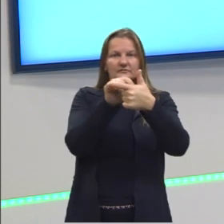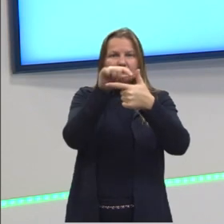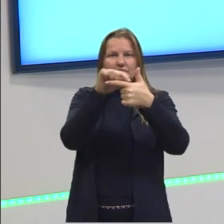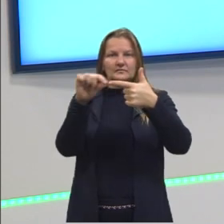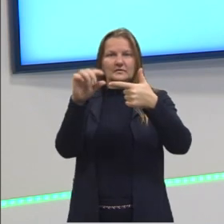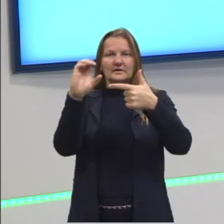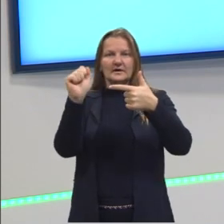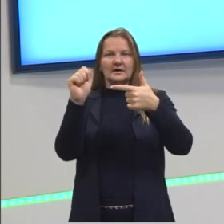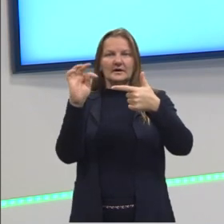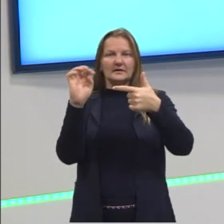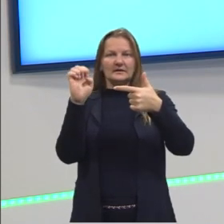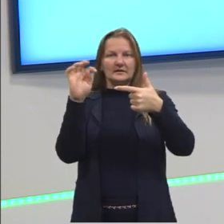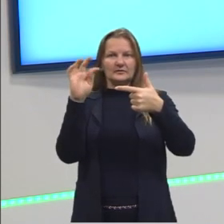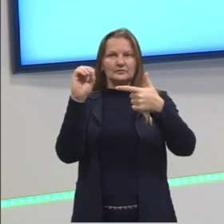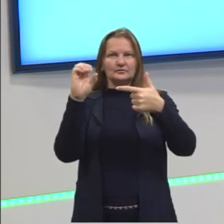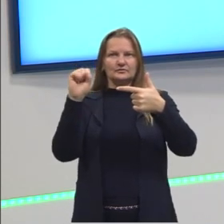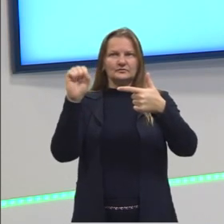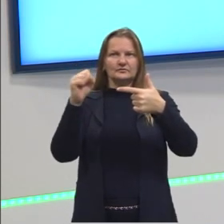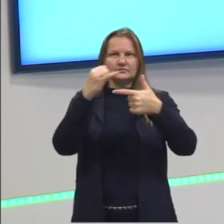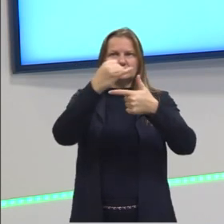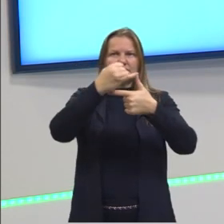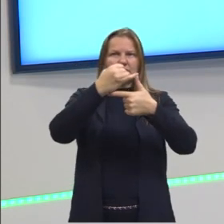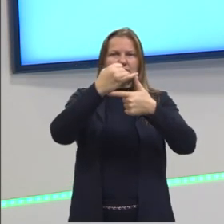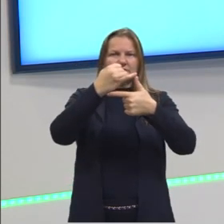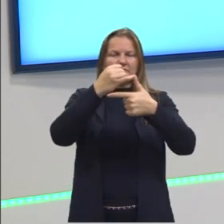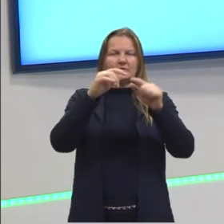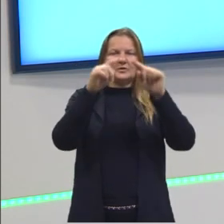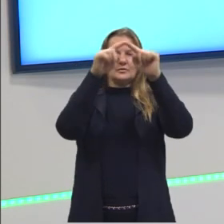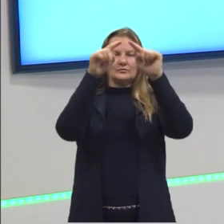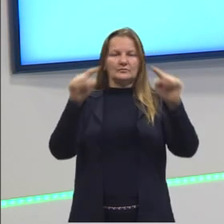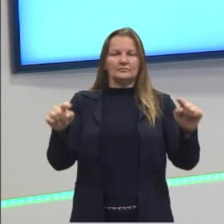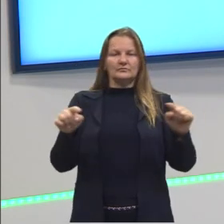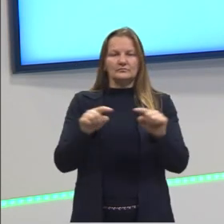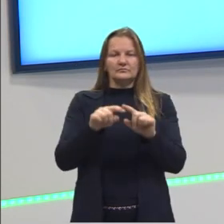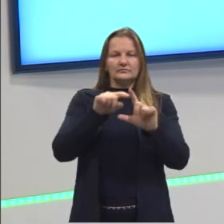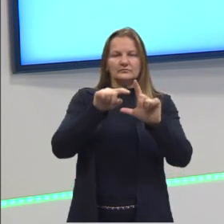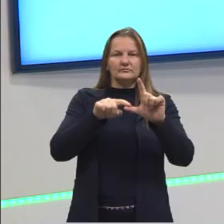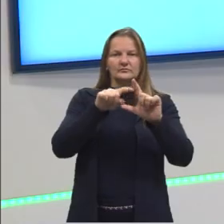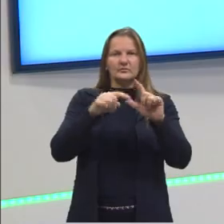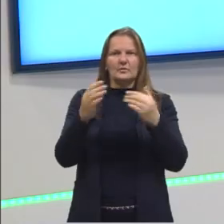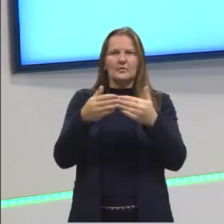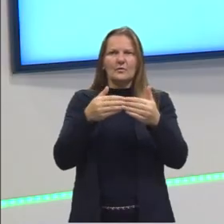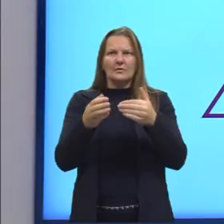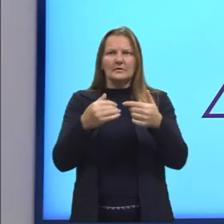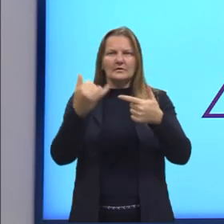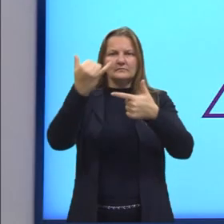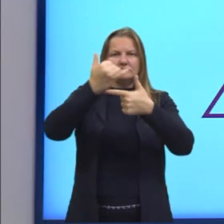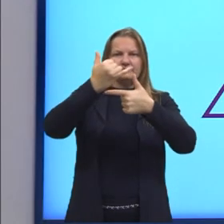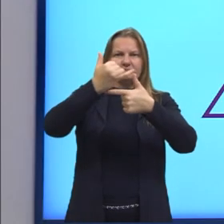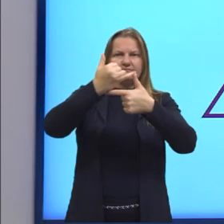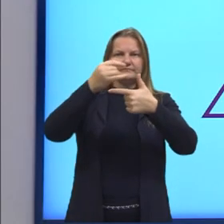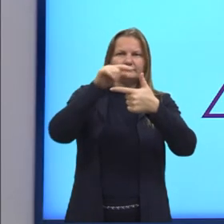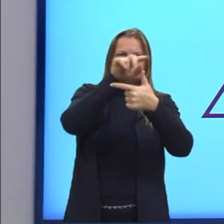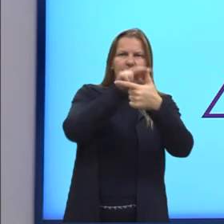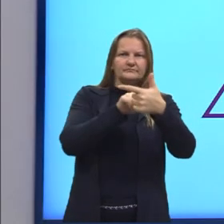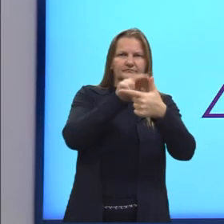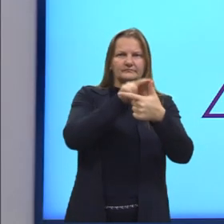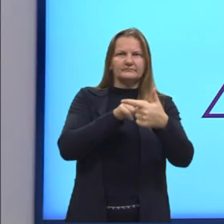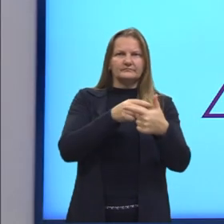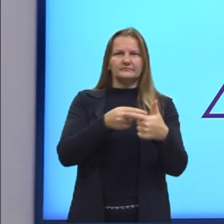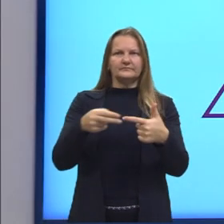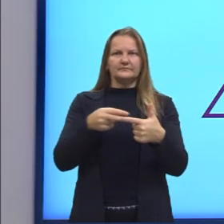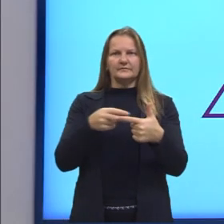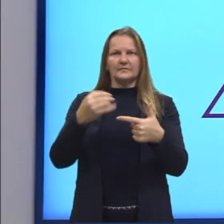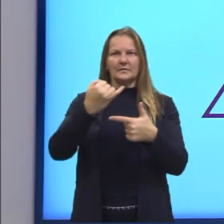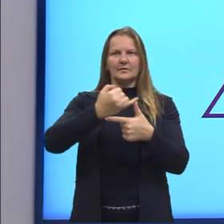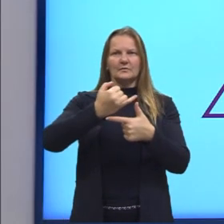Aqui nós temos então um triângulo retângulo qualquer, marcados ali, hipotenusa e catetos. A